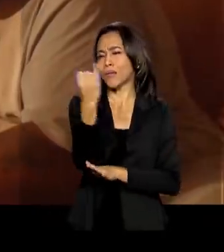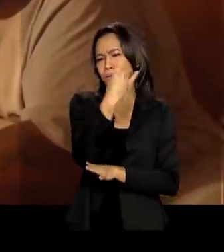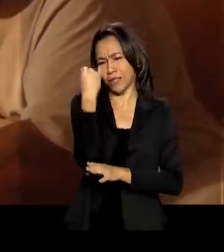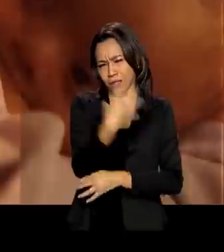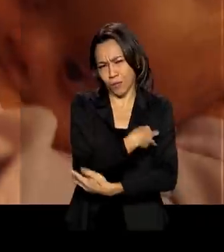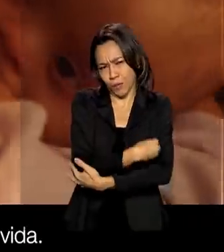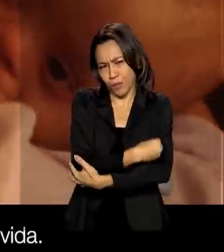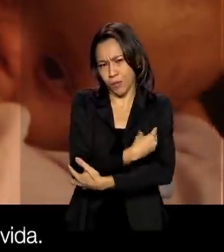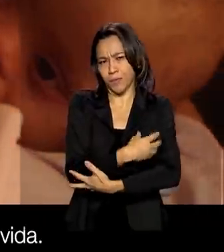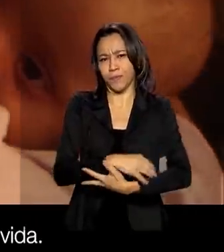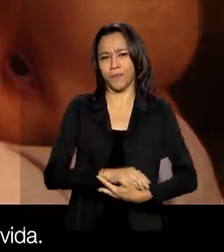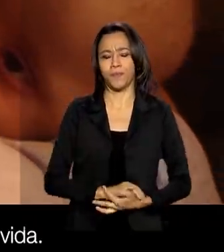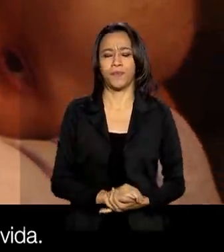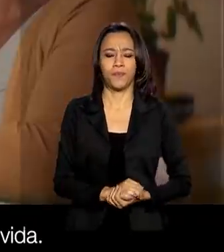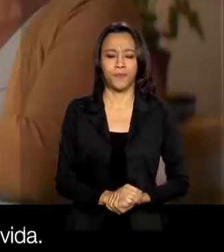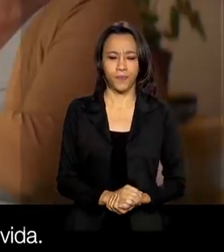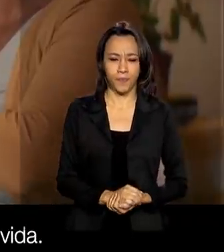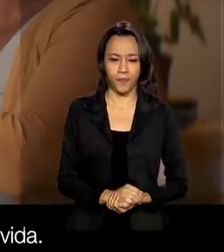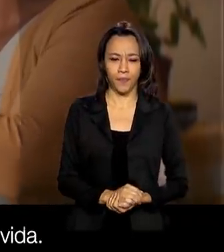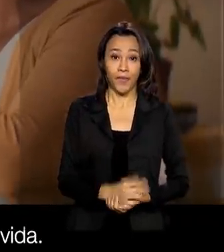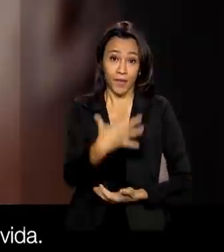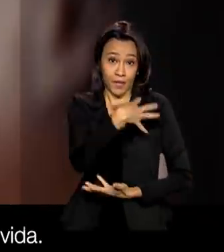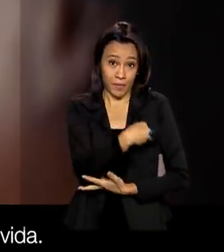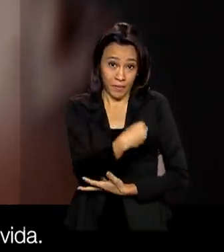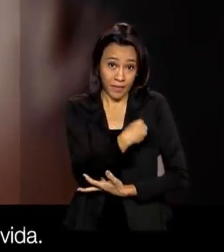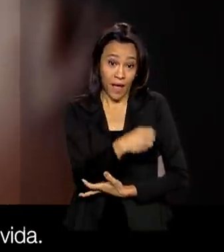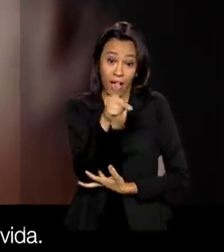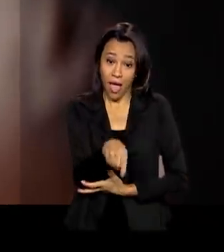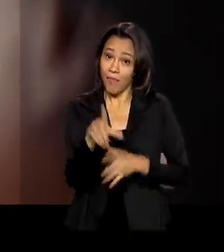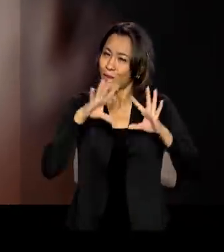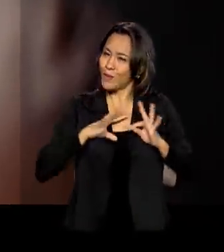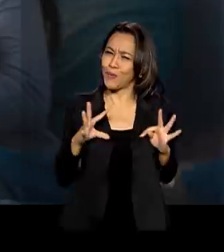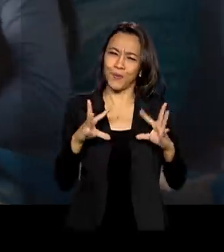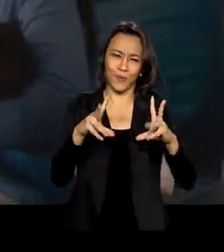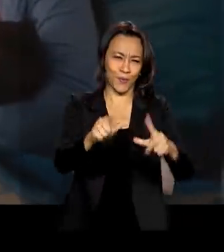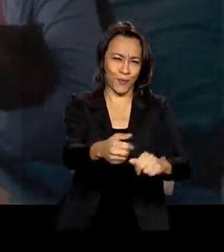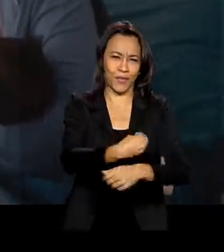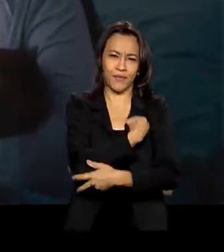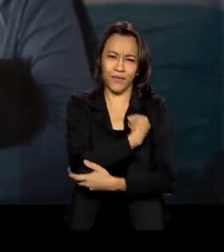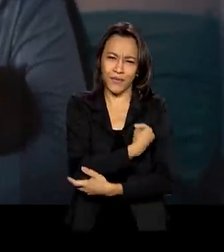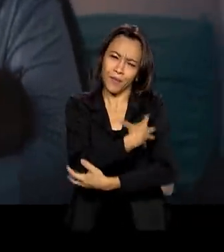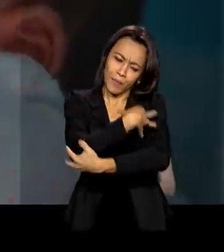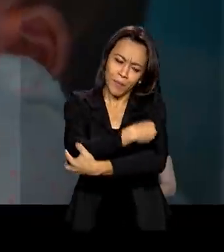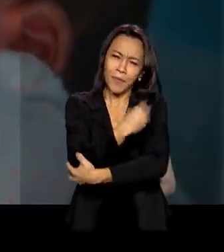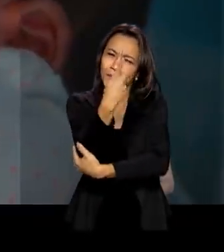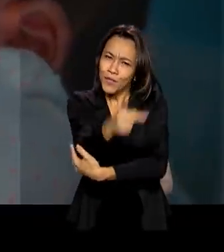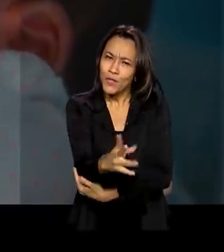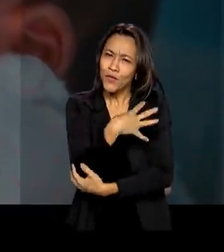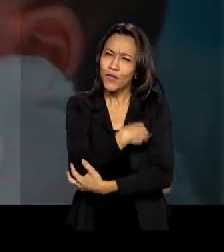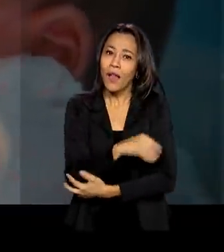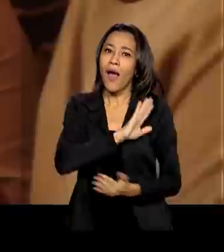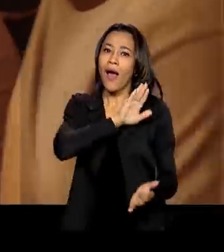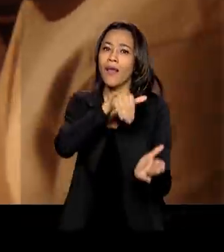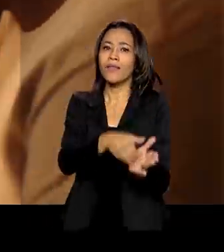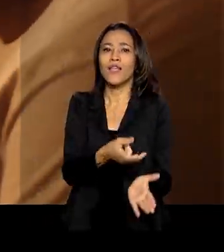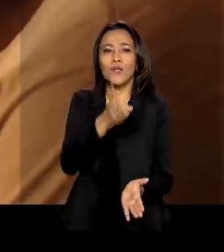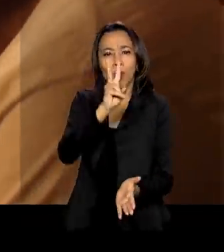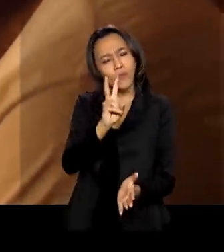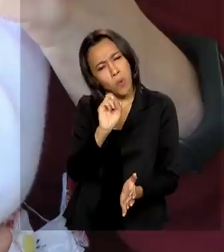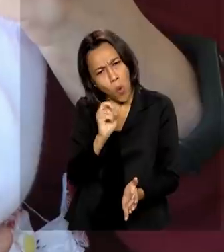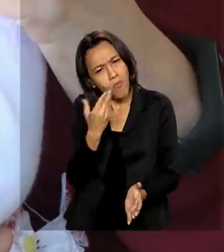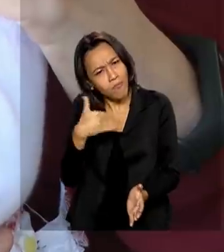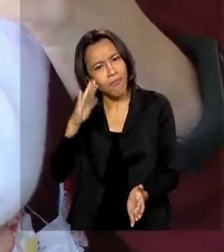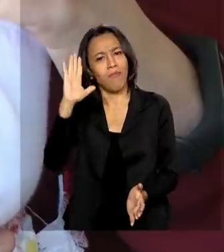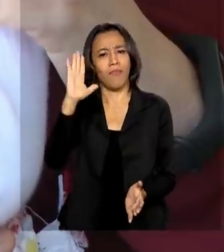amamentação. Os benefícios da amamentação são para toda a vida. Amamente seu filho até os dois anos ou mais.